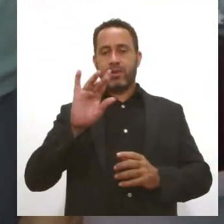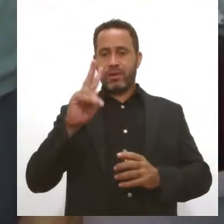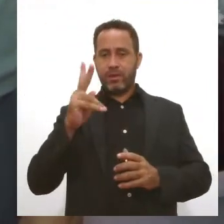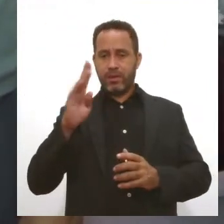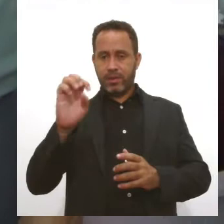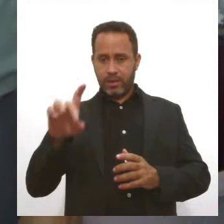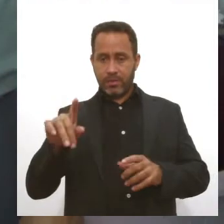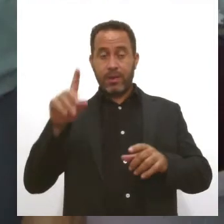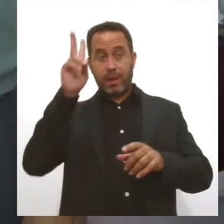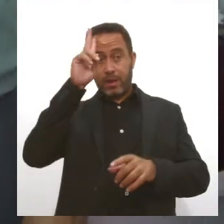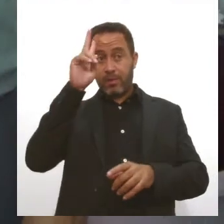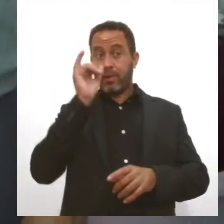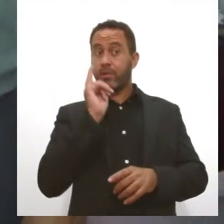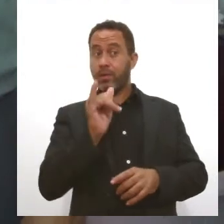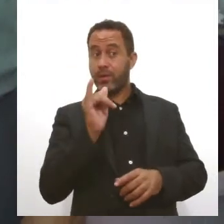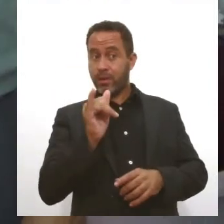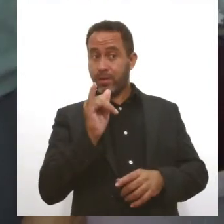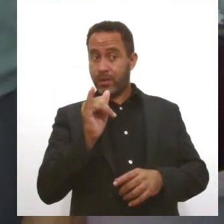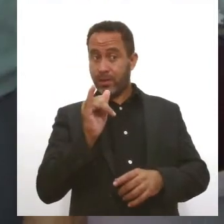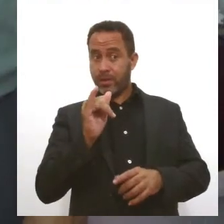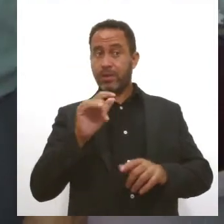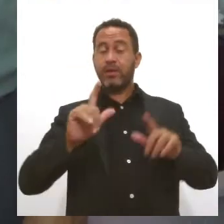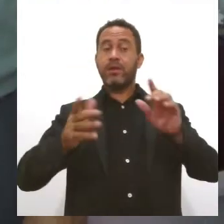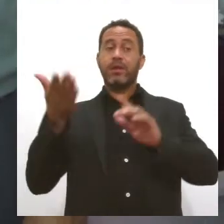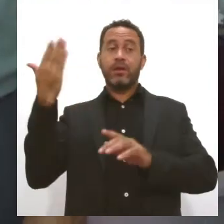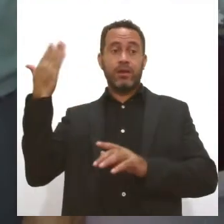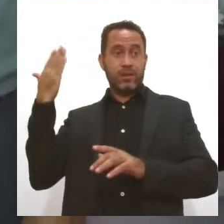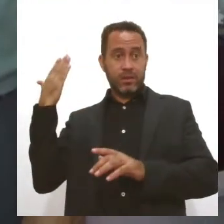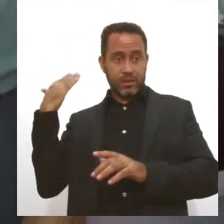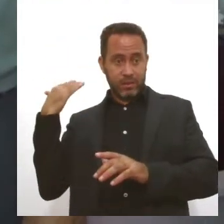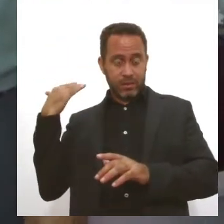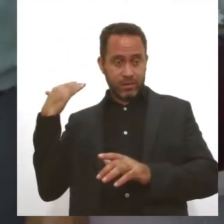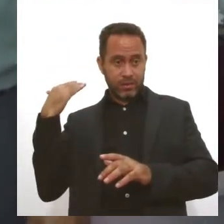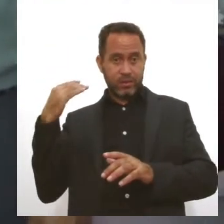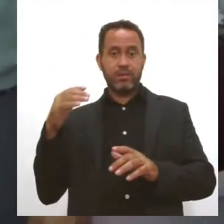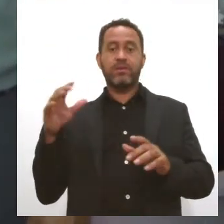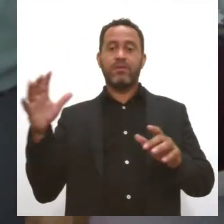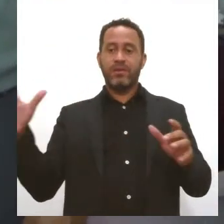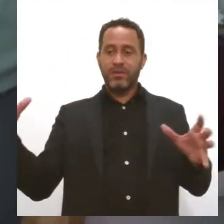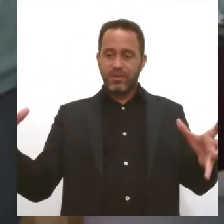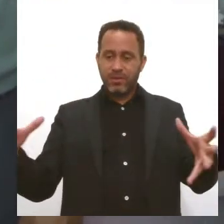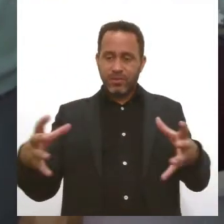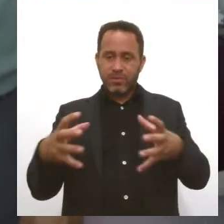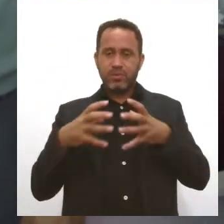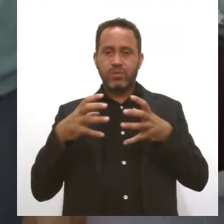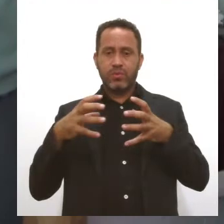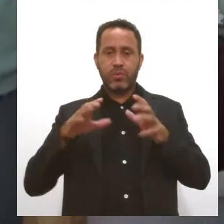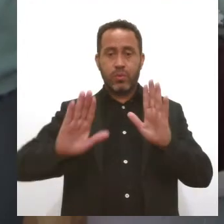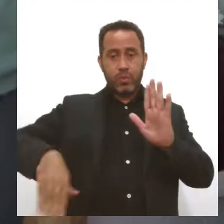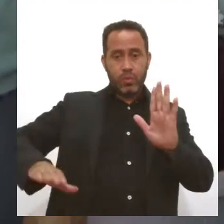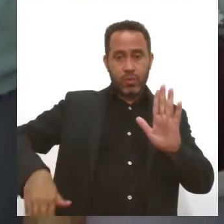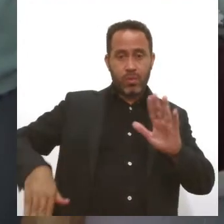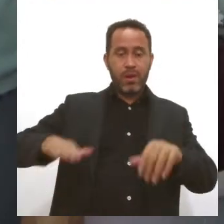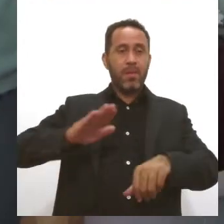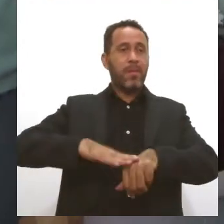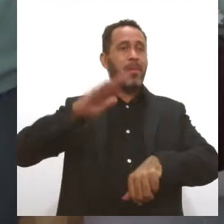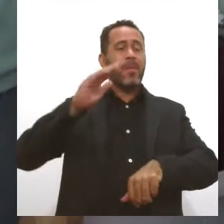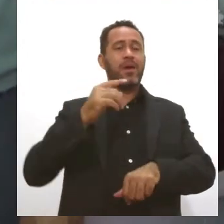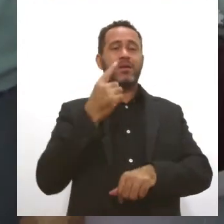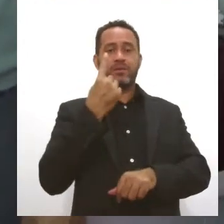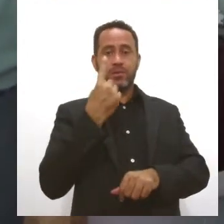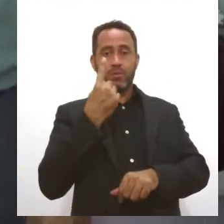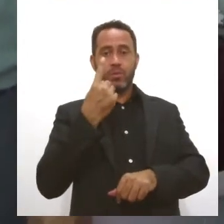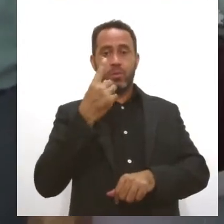Lembrando que, em edições anteriores, chegou a se recolher, do mar, cerca de uma